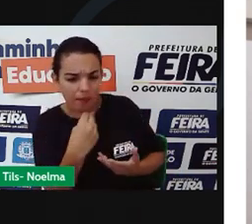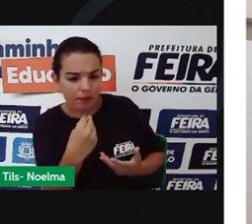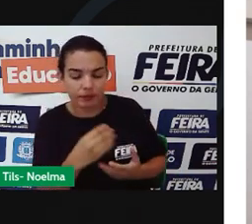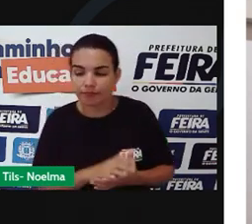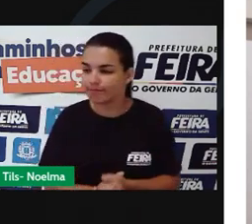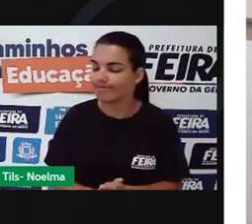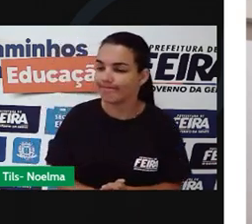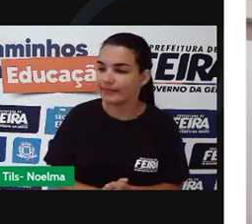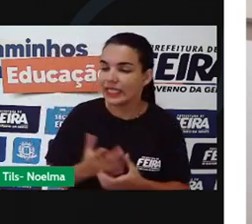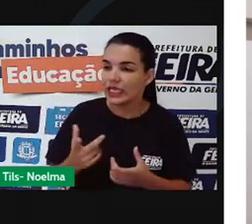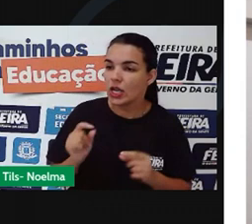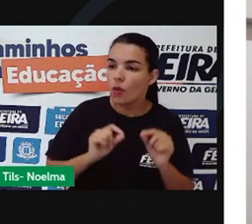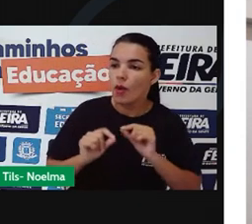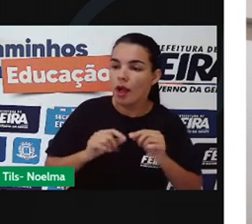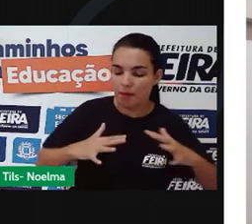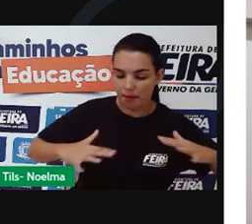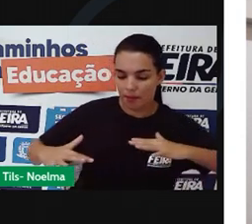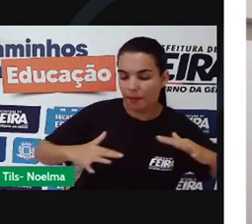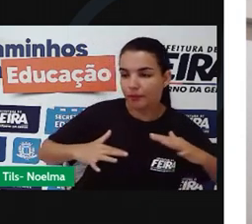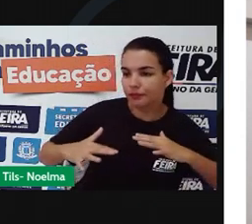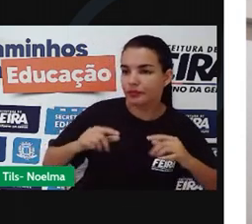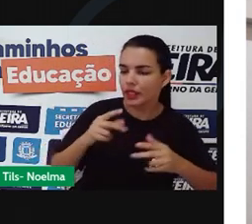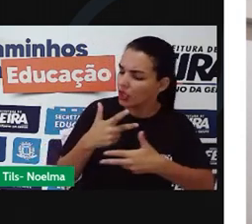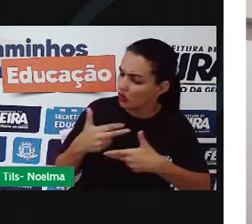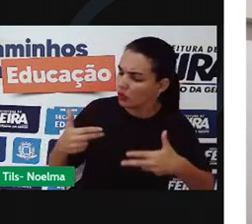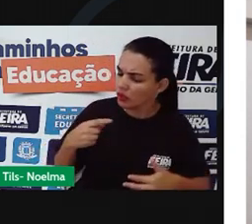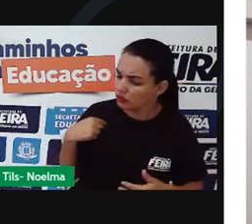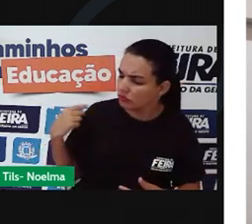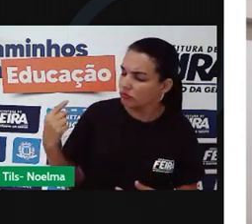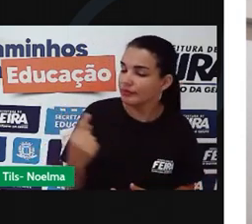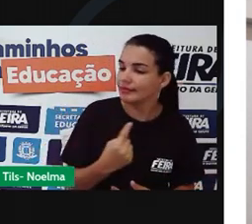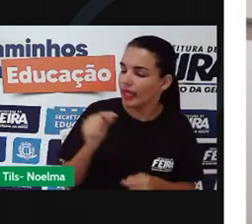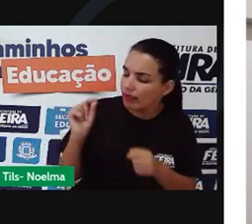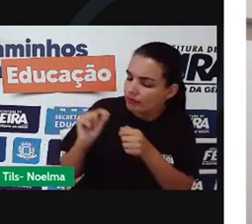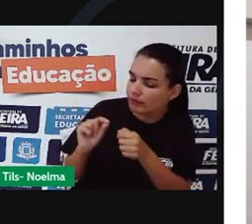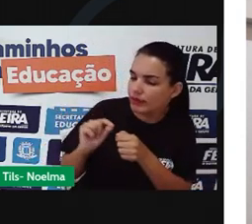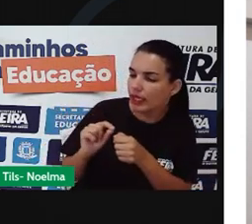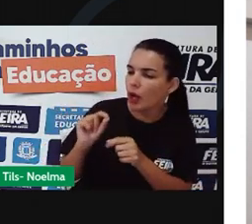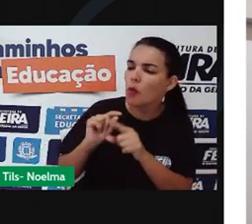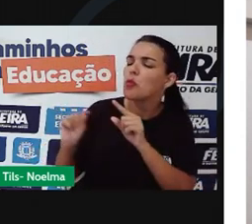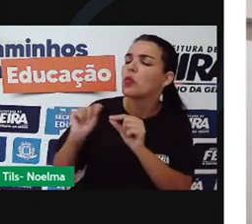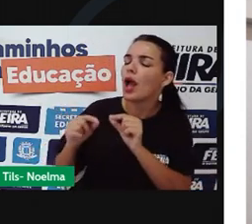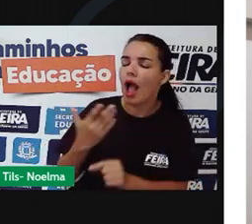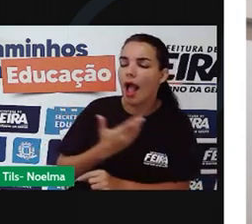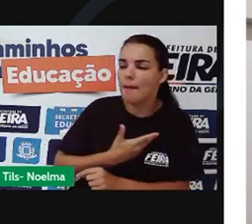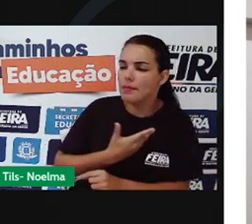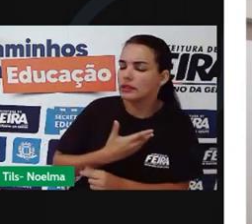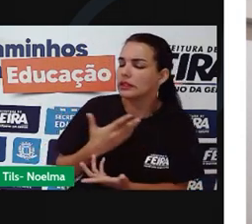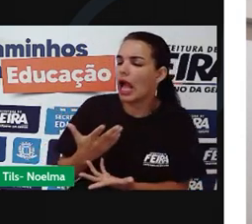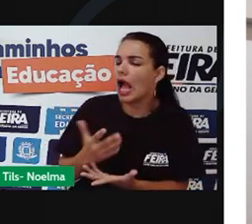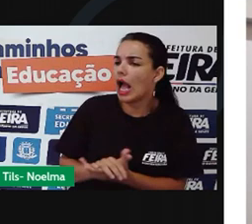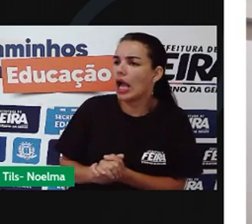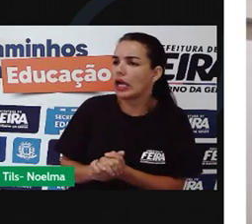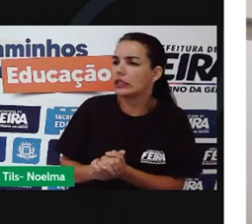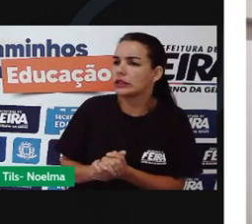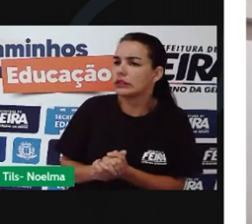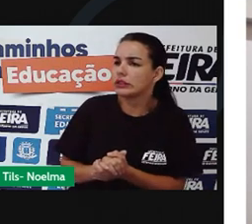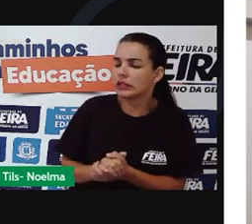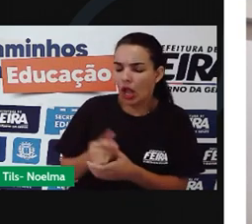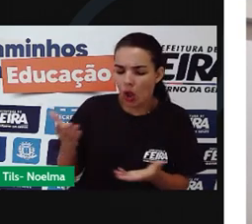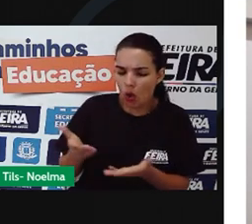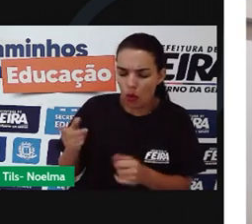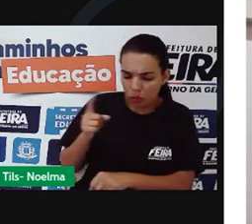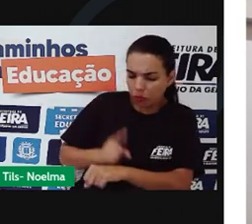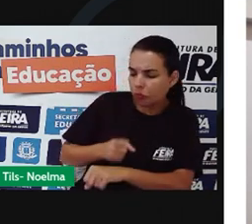rituais. São coisas que a gente faz pra que essa amizade, pra que essa situação